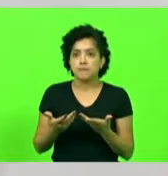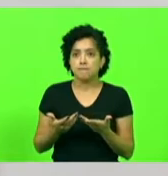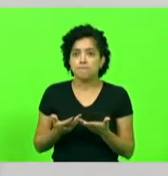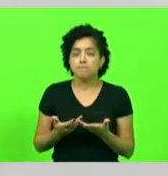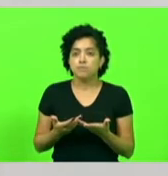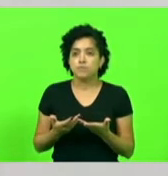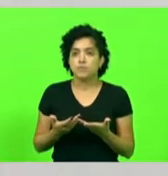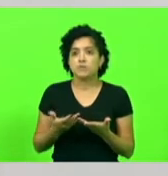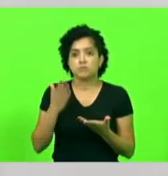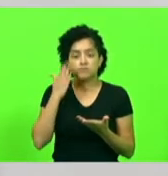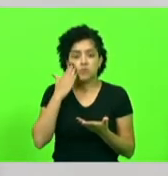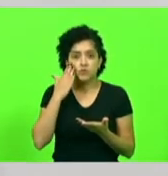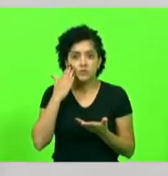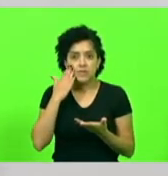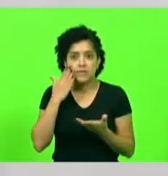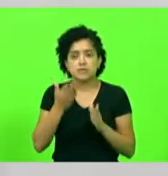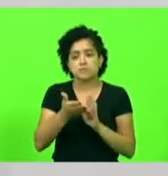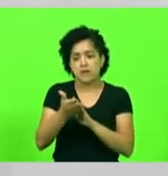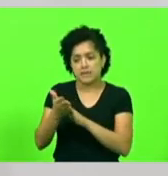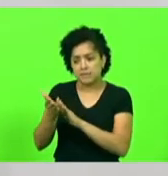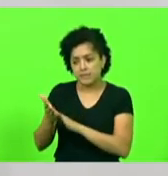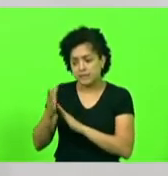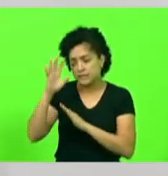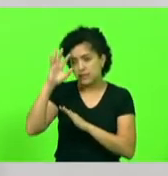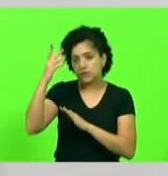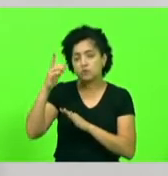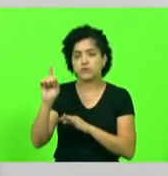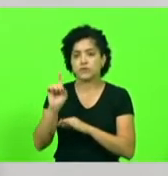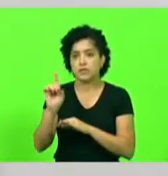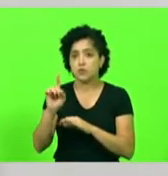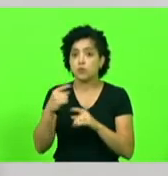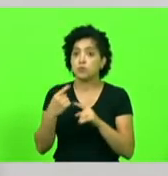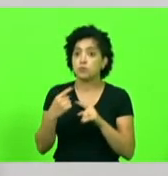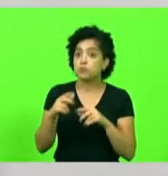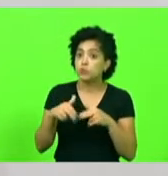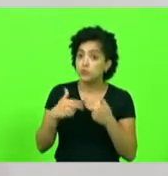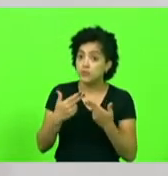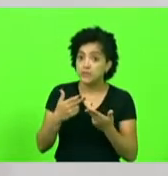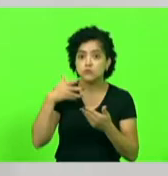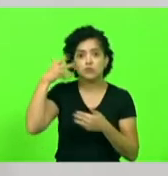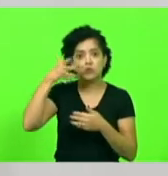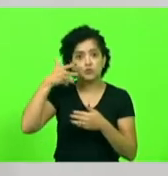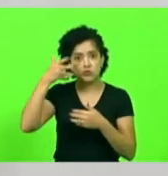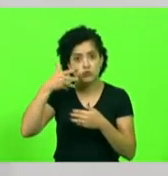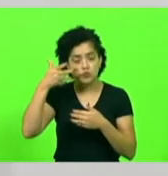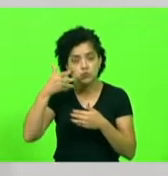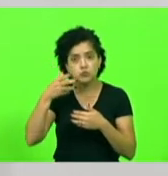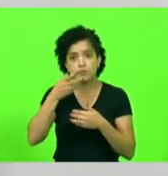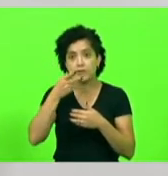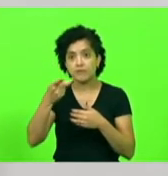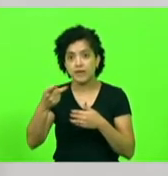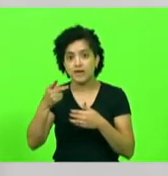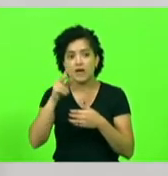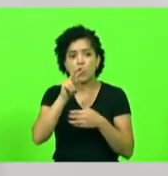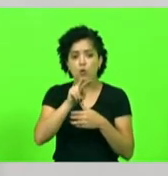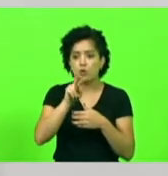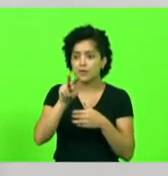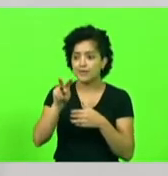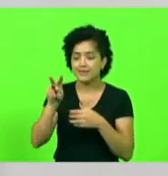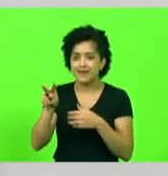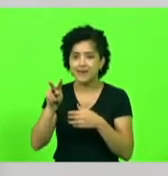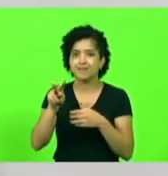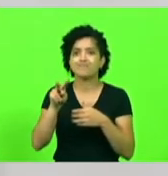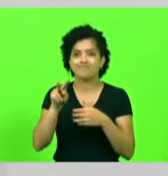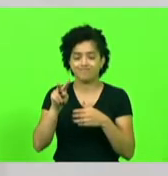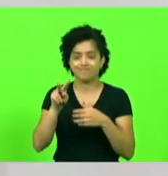Sei que só parabenizar não resolve. Por isso que a minha fala aqui hoje é para dizer, nós temos que olhar para o Hospital Regional